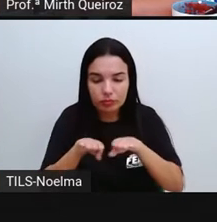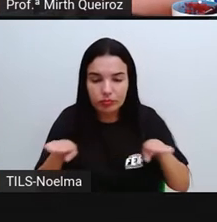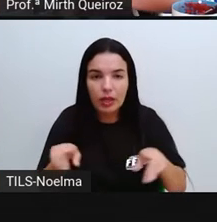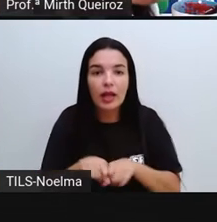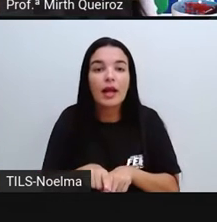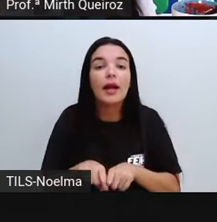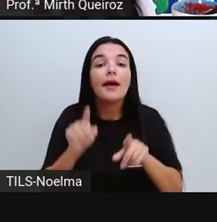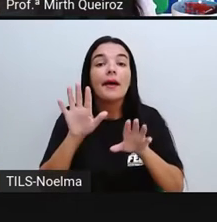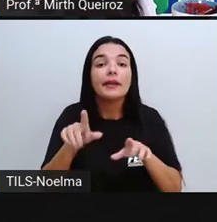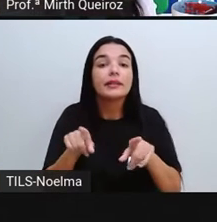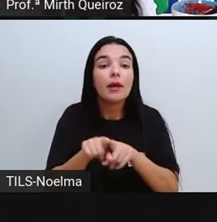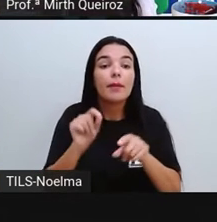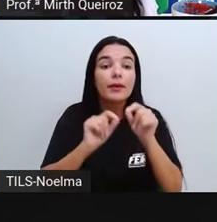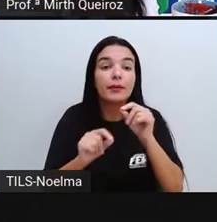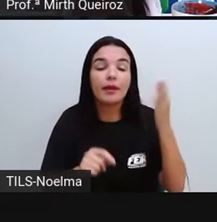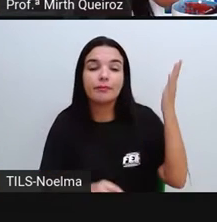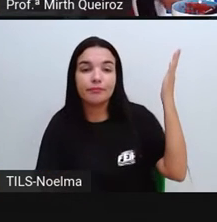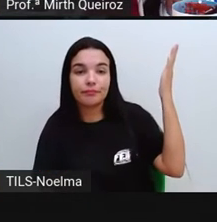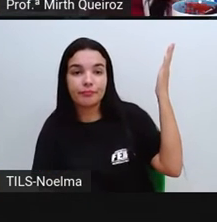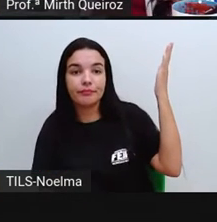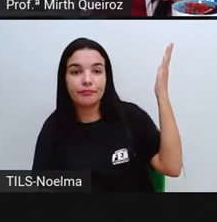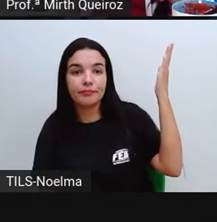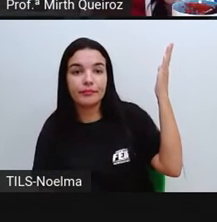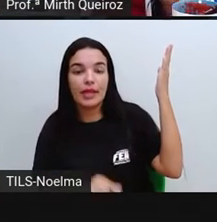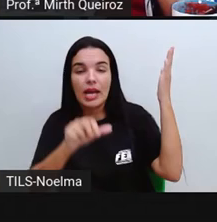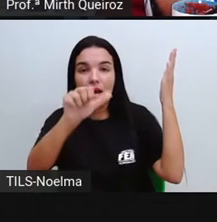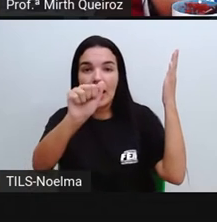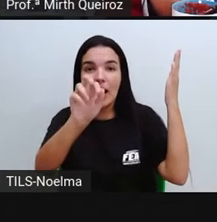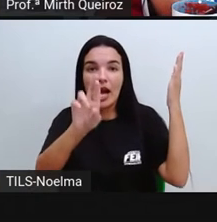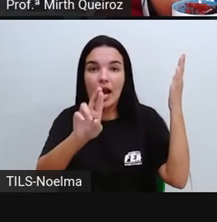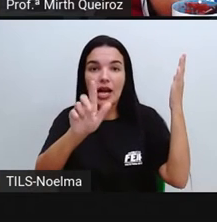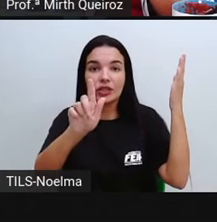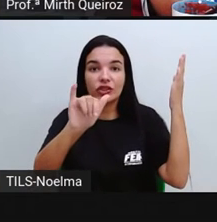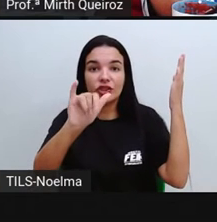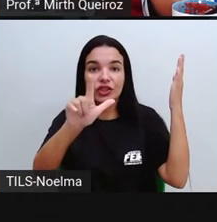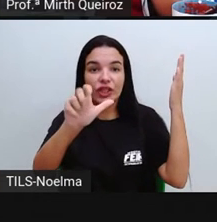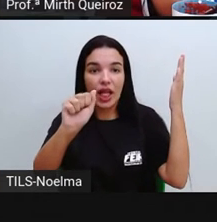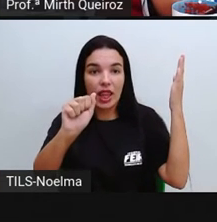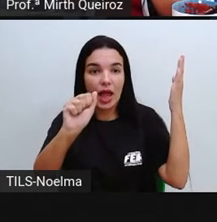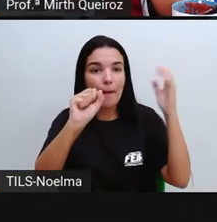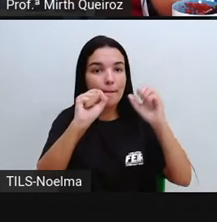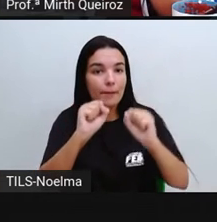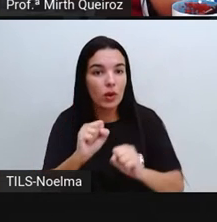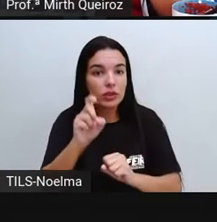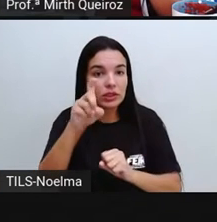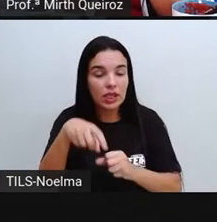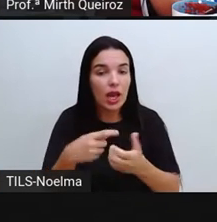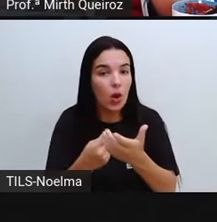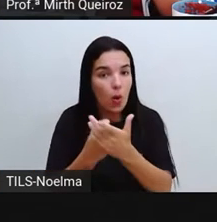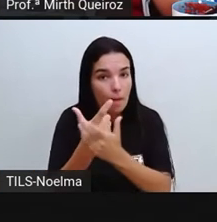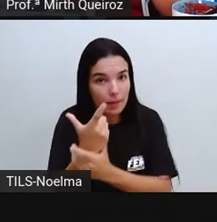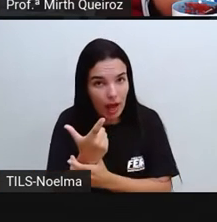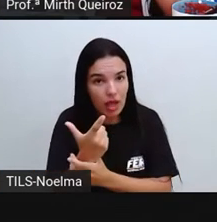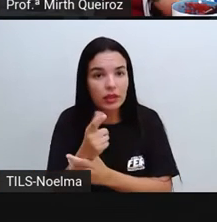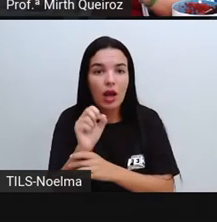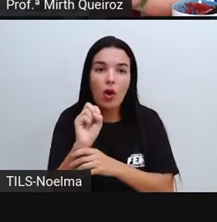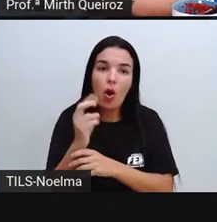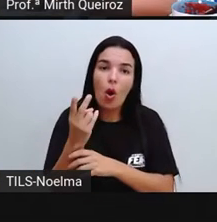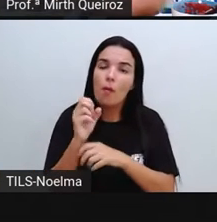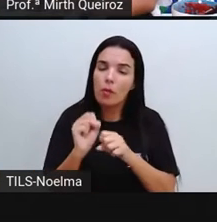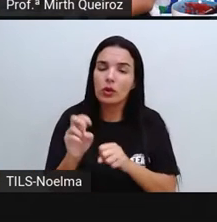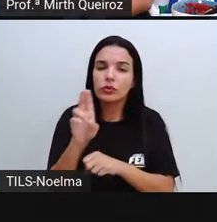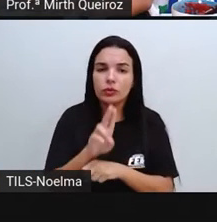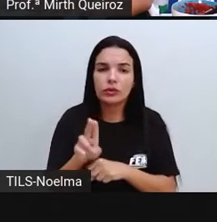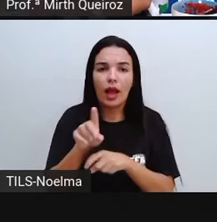também de argila Essa argila pode ser comprada Ou se você tiver aí no seu quintal, você pode utilizar